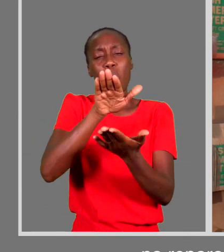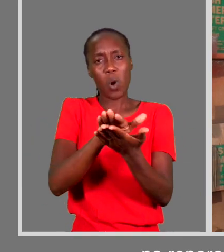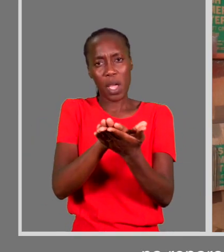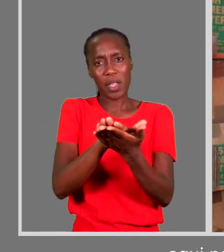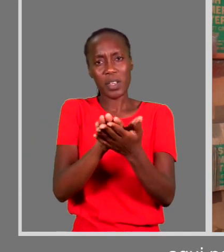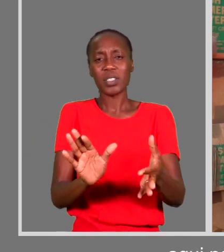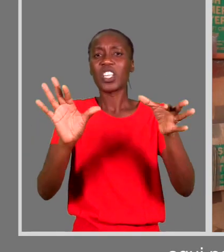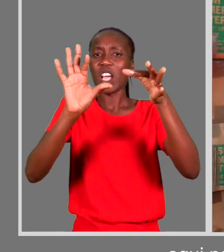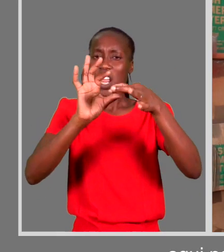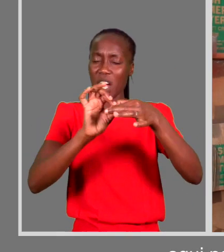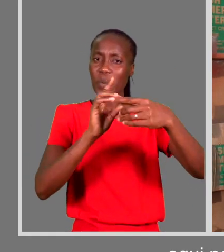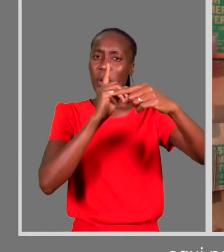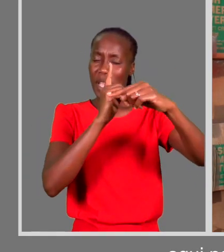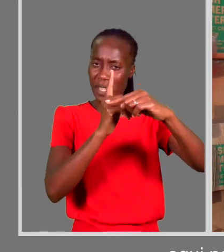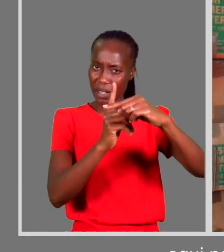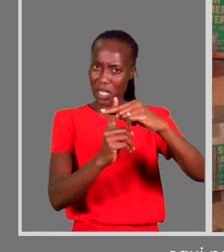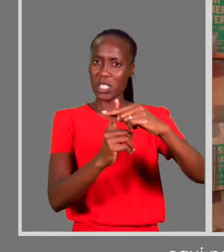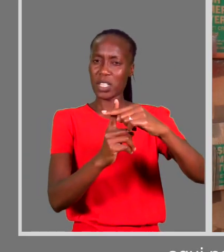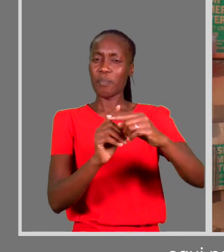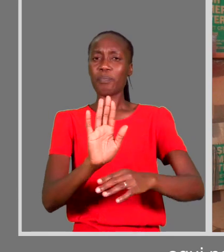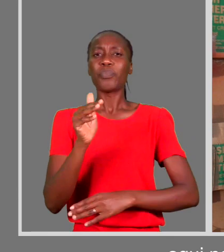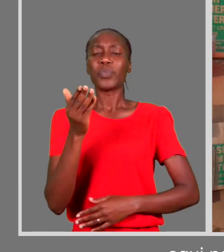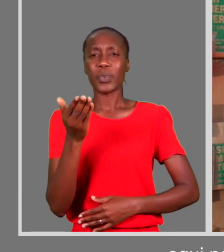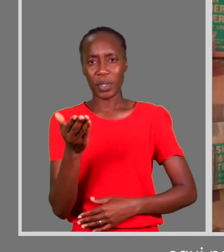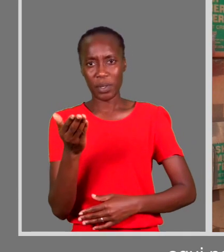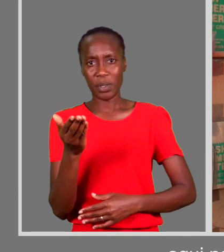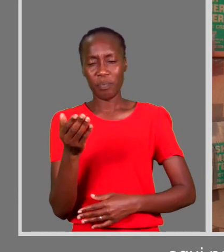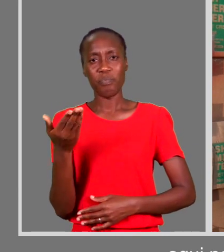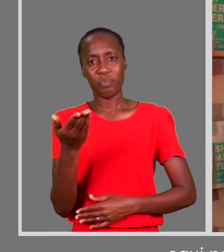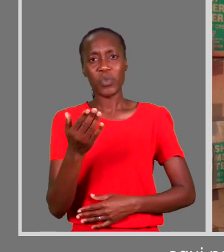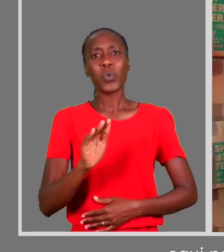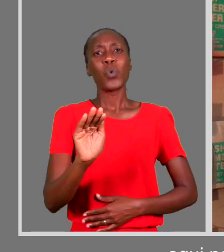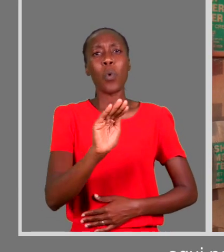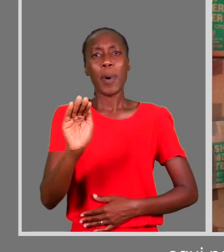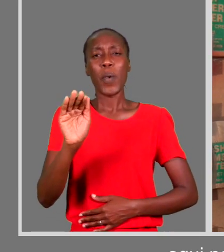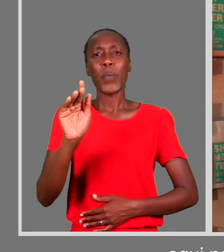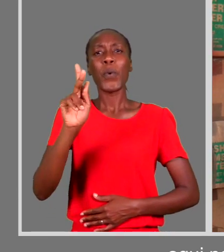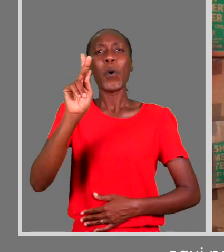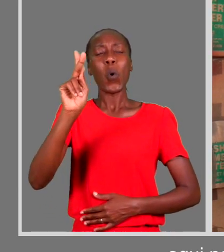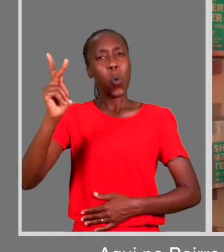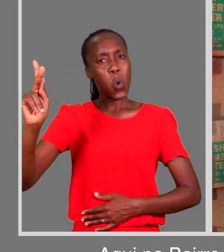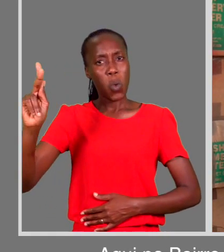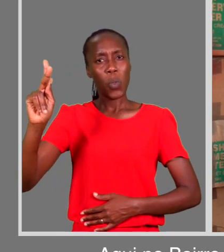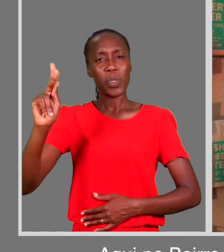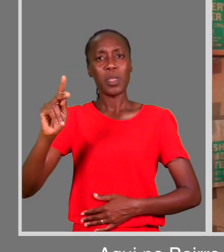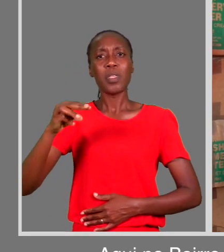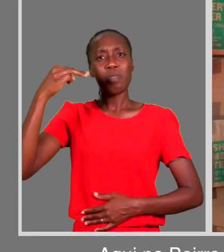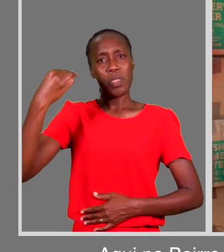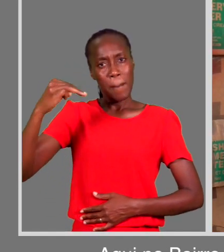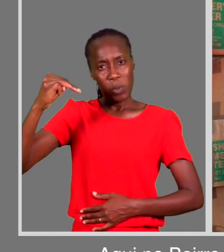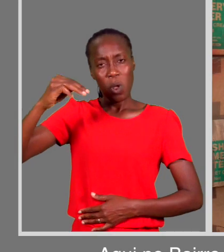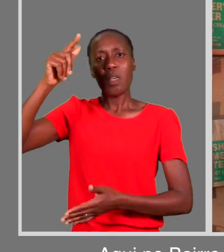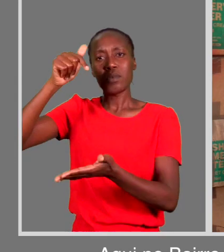de meios de compensação aqui, na oficina pertencente à Igreja Evangelho, Palavra Viva, aqui no